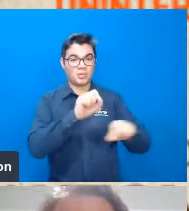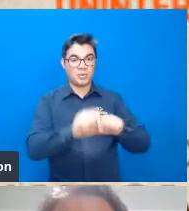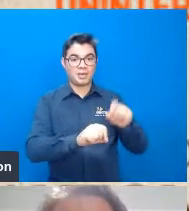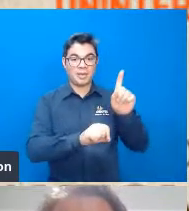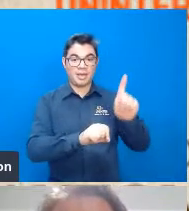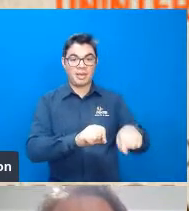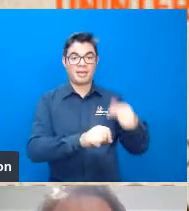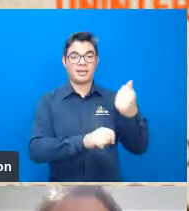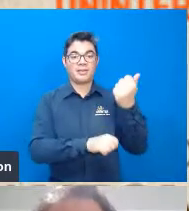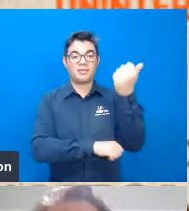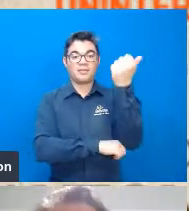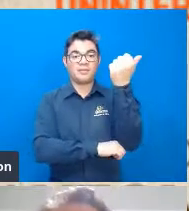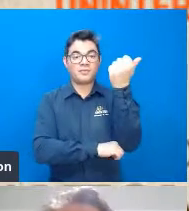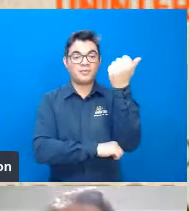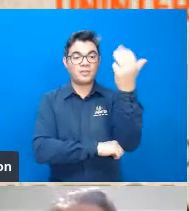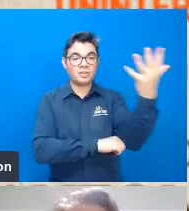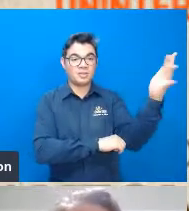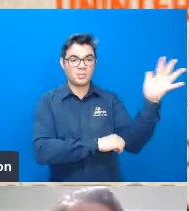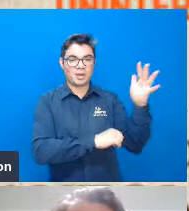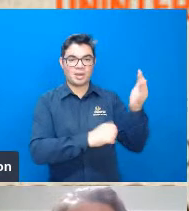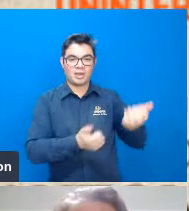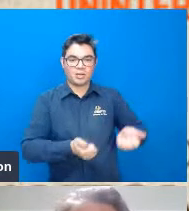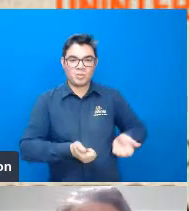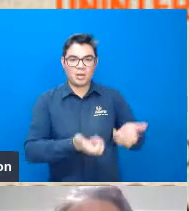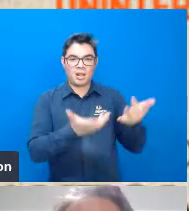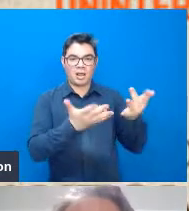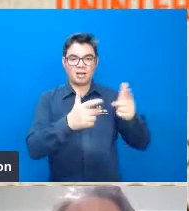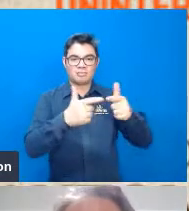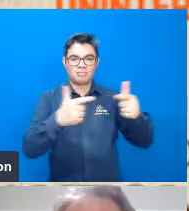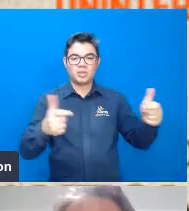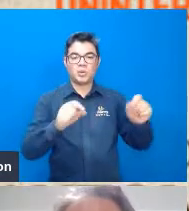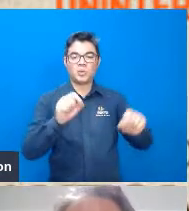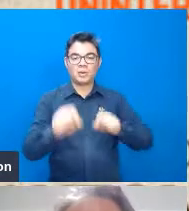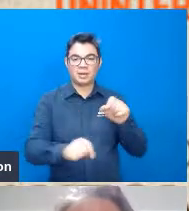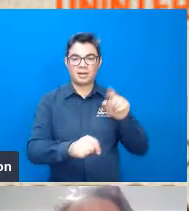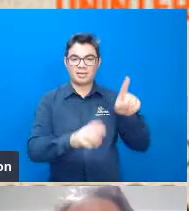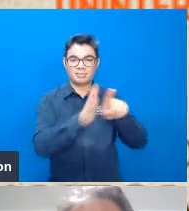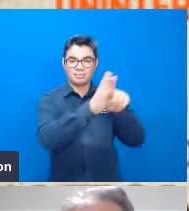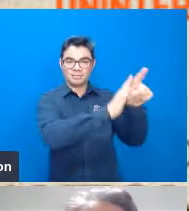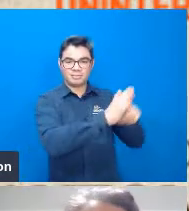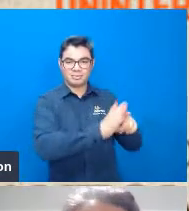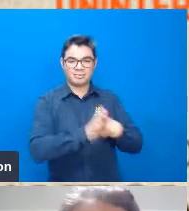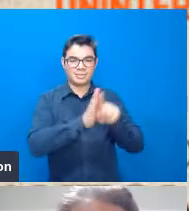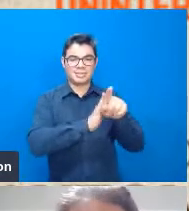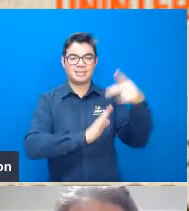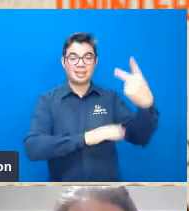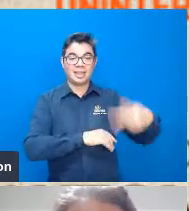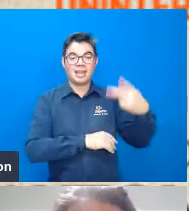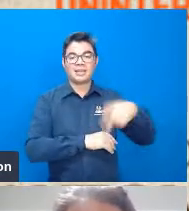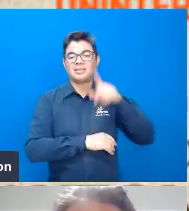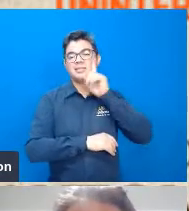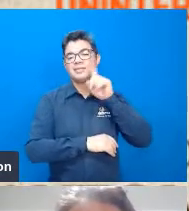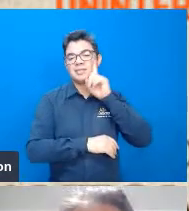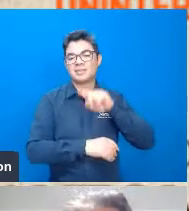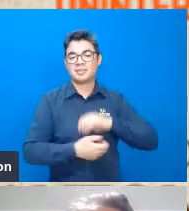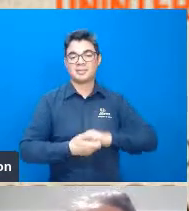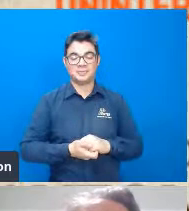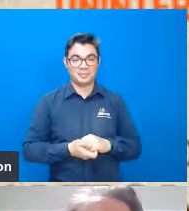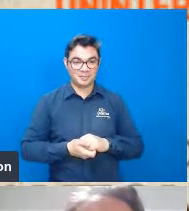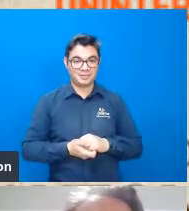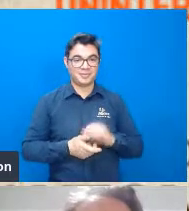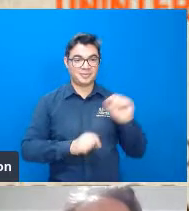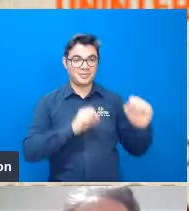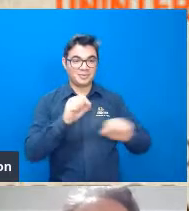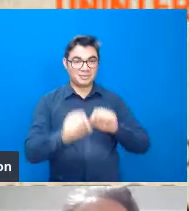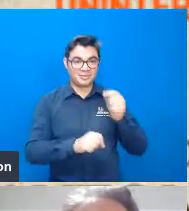também possibilitou o florescimento e explosão da ciência estadunidense, com diferentes pesquisadores